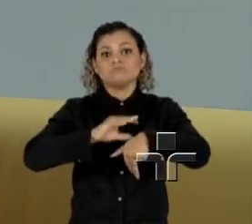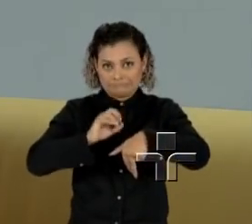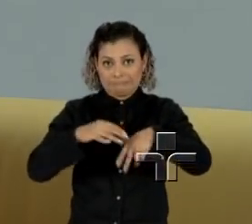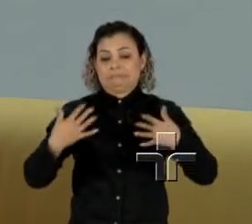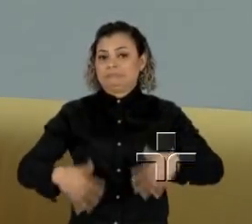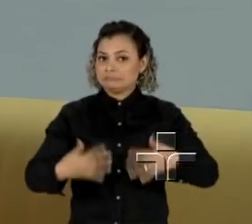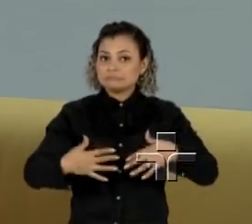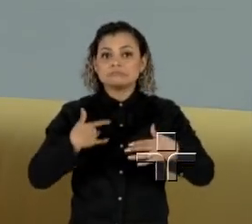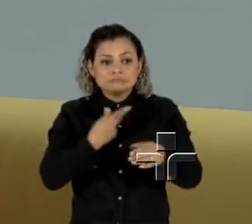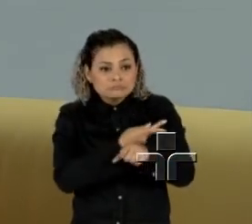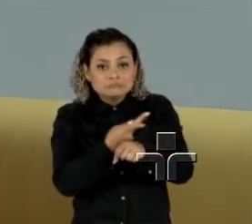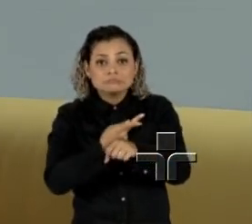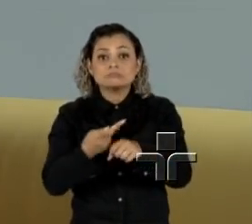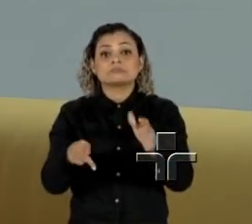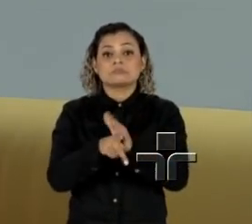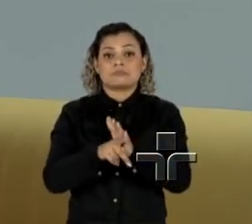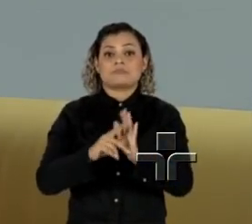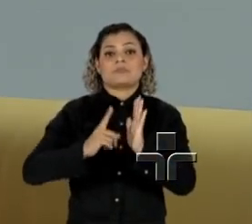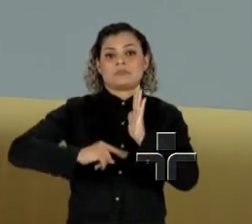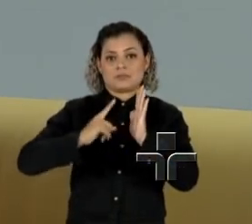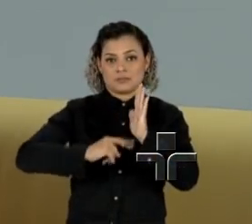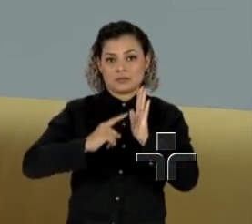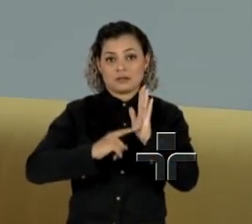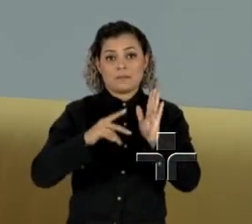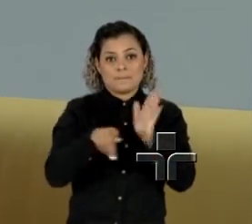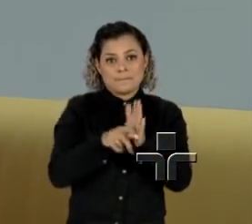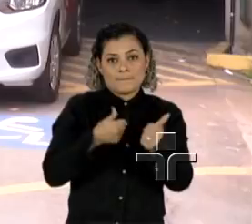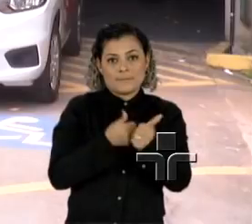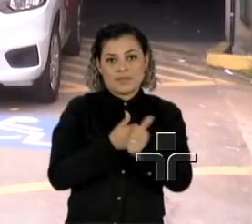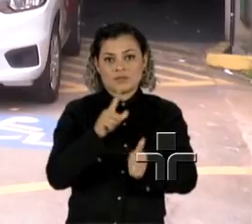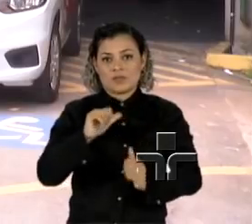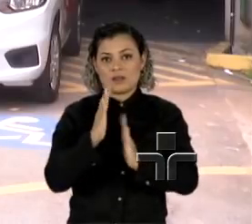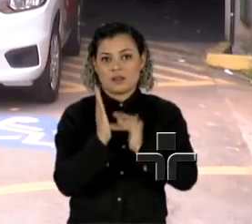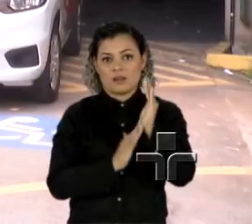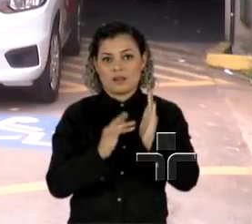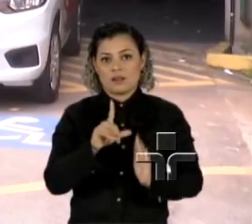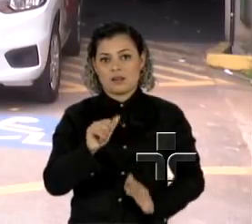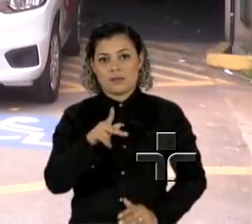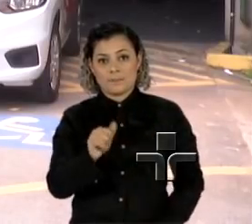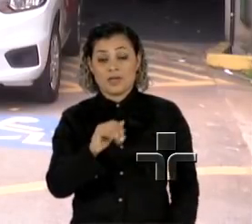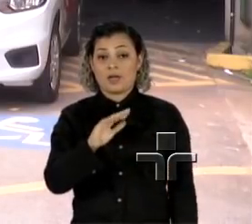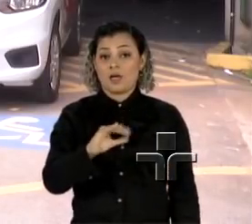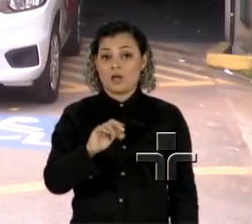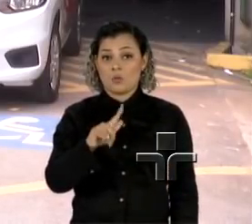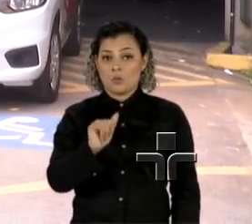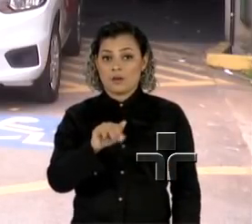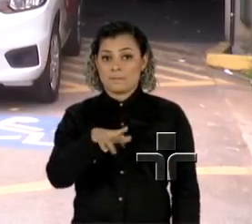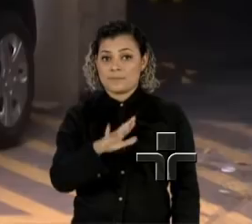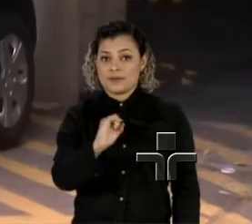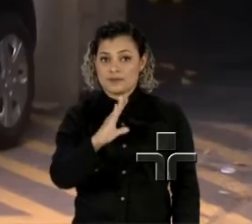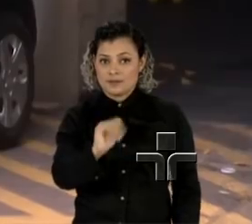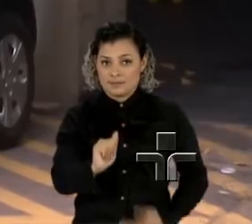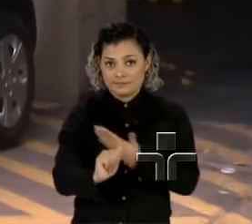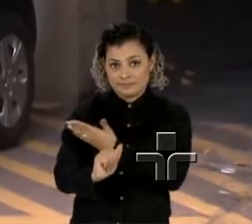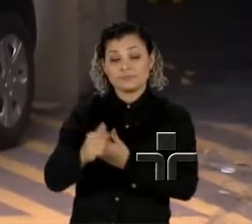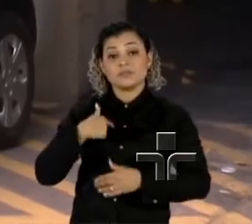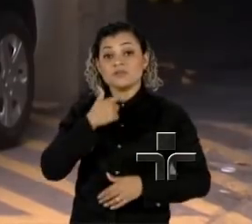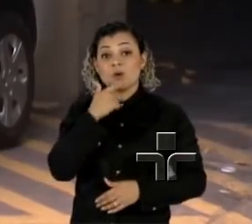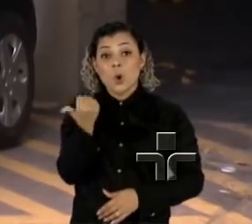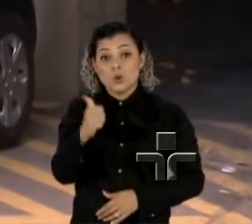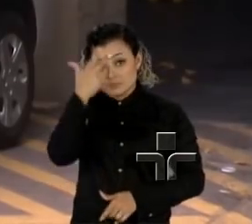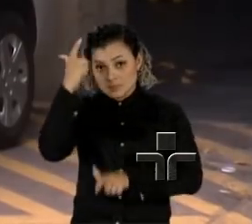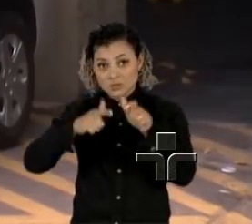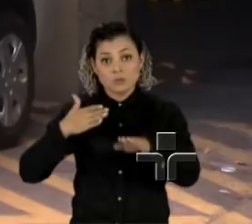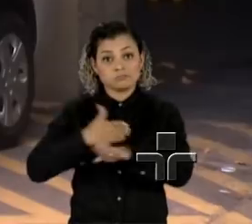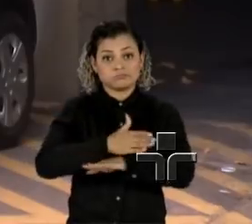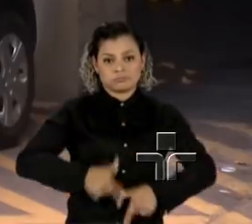TV Cultura, no bairro da Água Branca, na zona oeste de São Paulo. Doze pessoas fortemente armadas chegaram à TV Cultura por volta